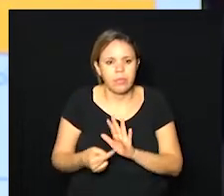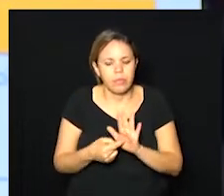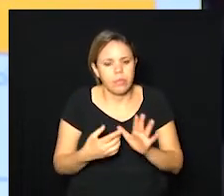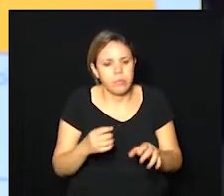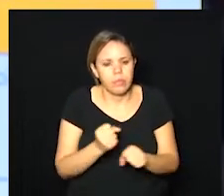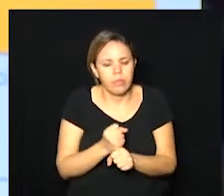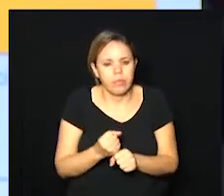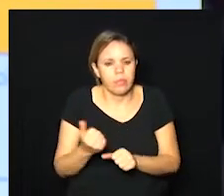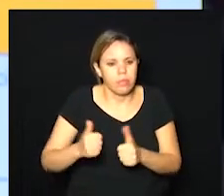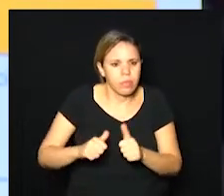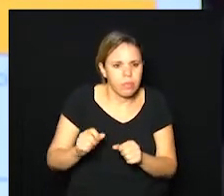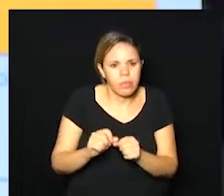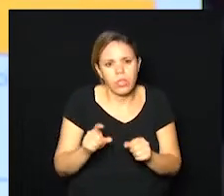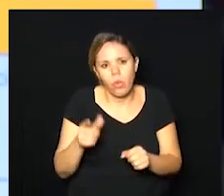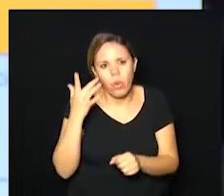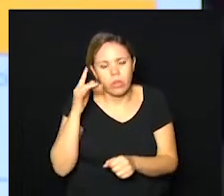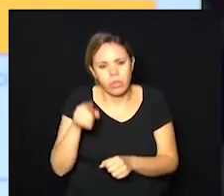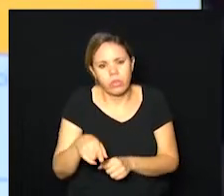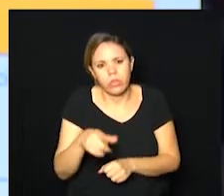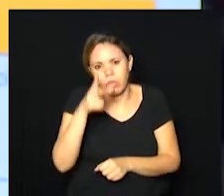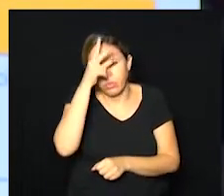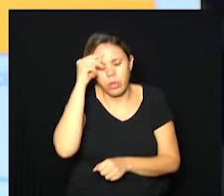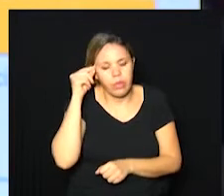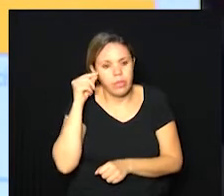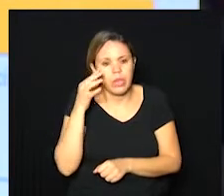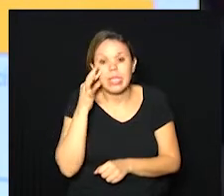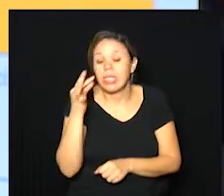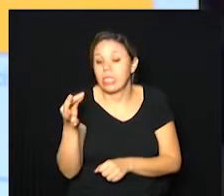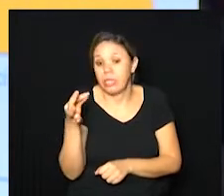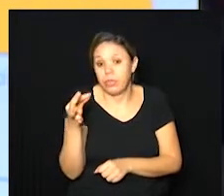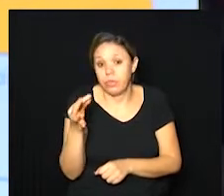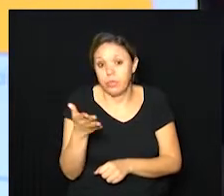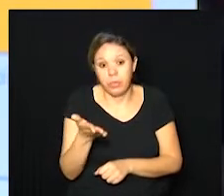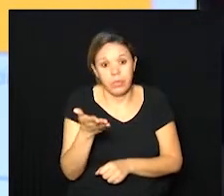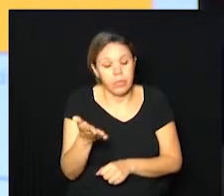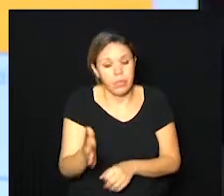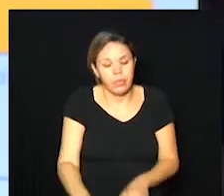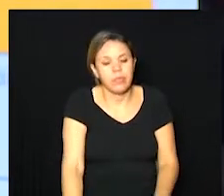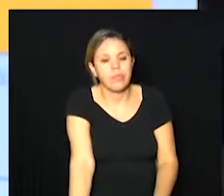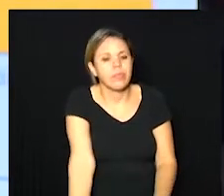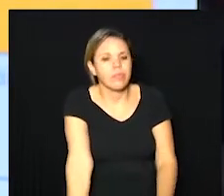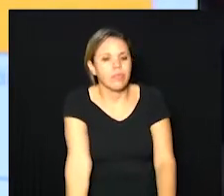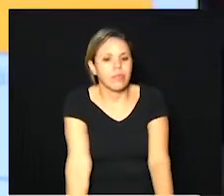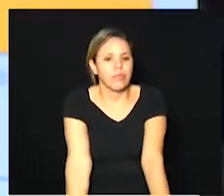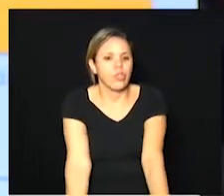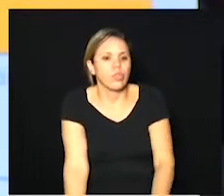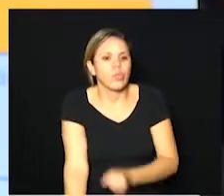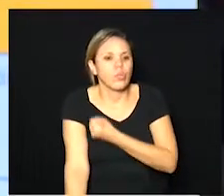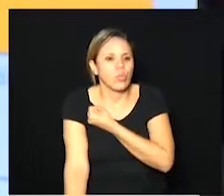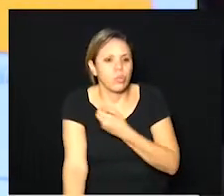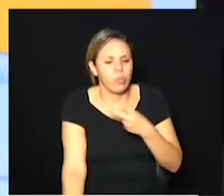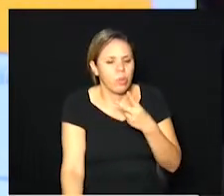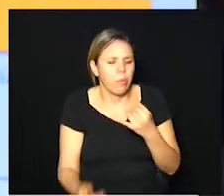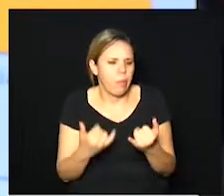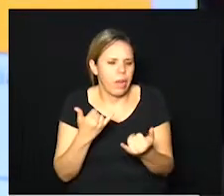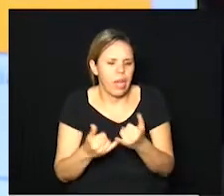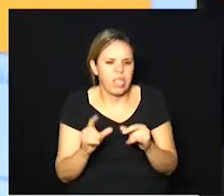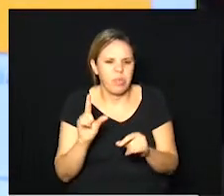isso daqui prefeito eu acho que eu quero chamar atenção apesar dos números serem pequenos